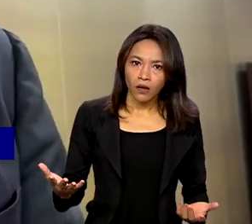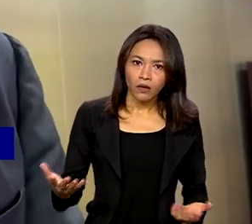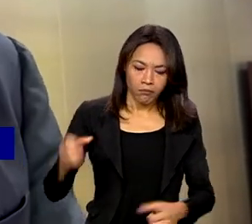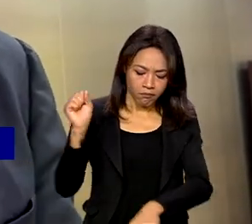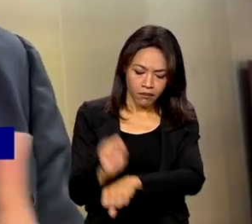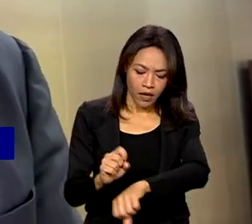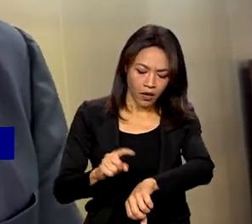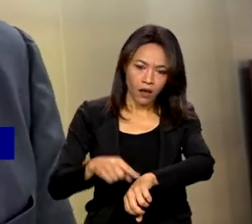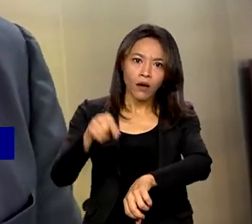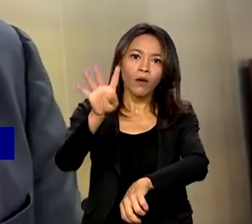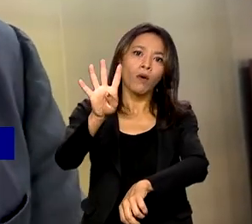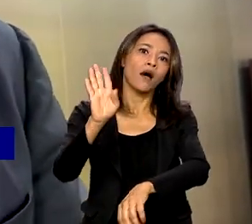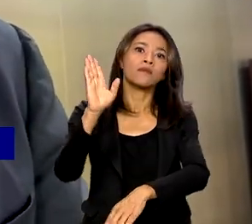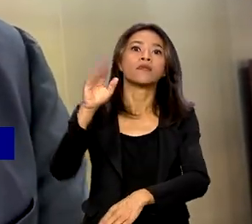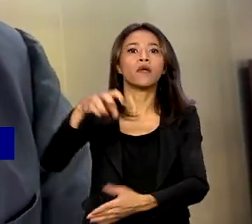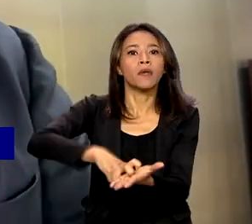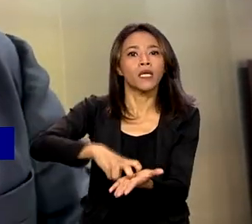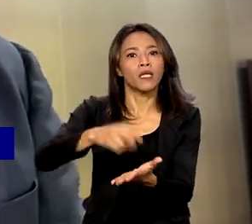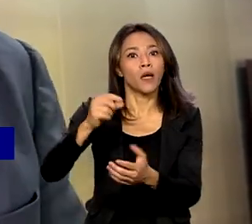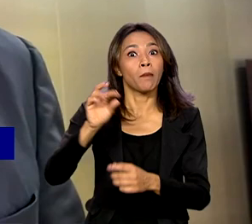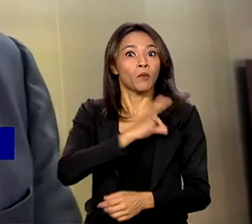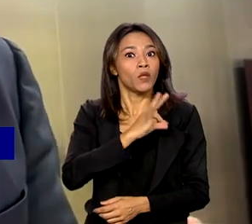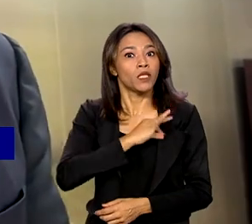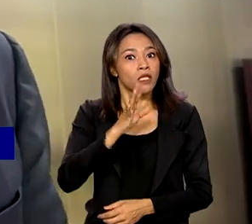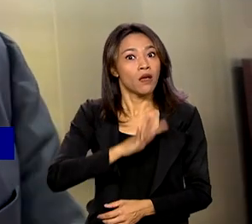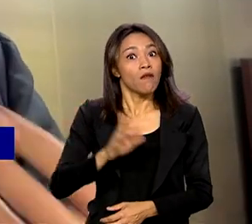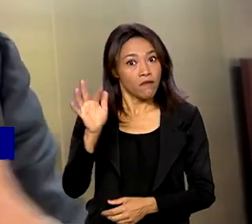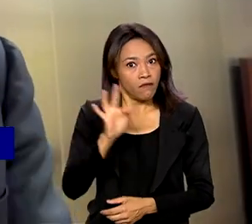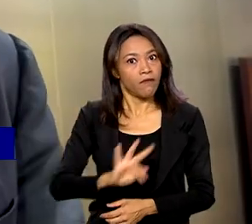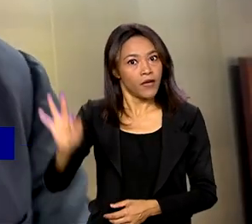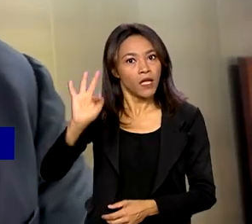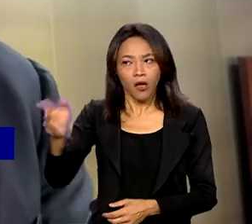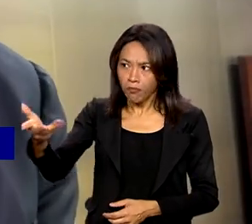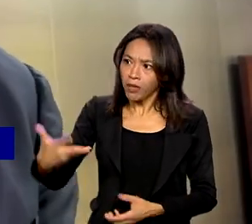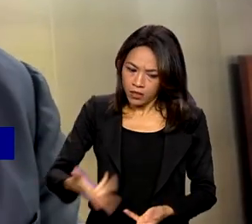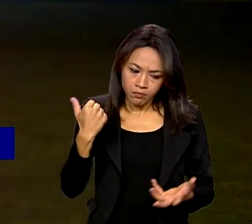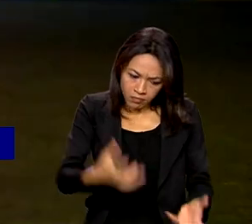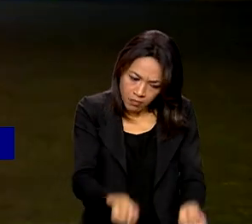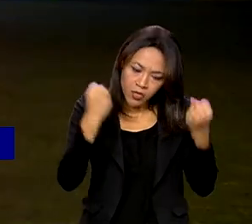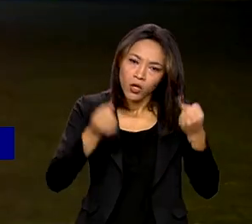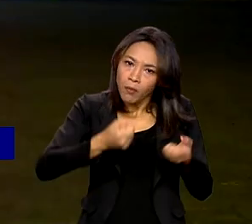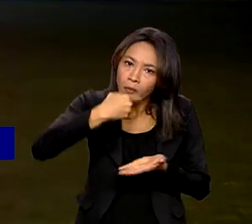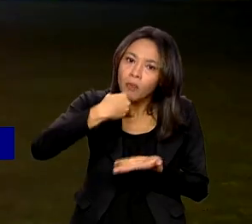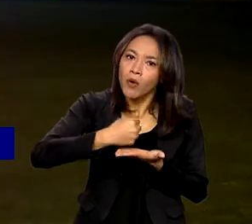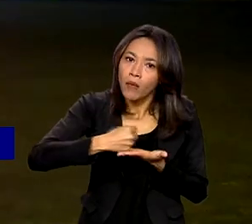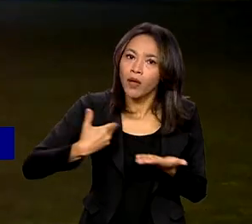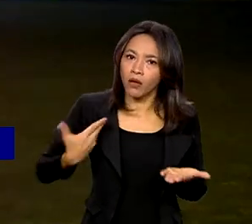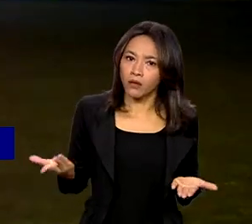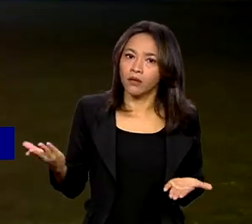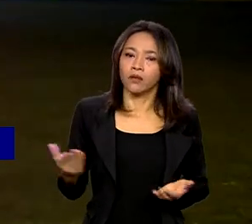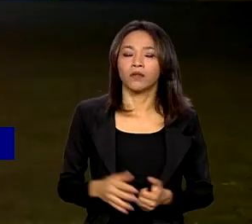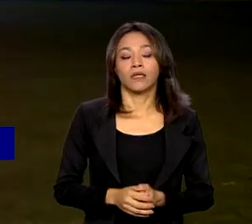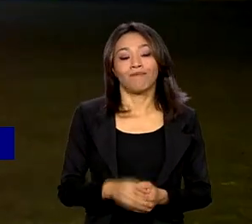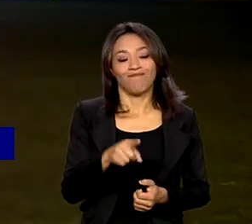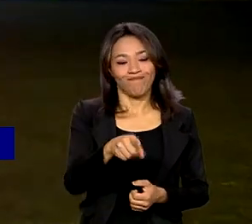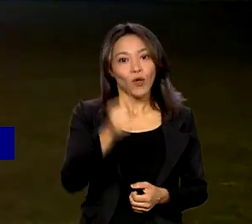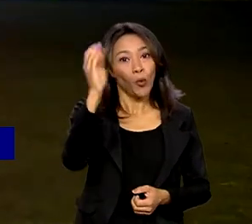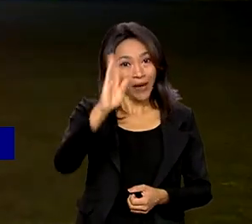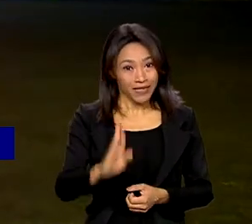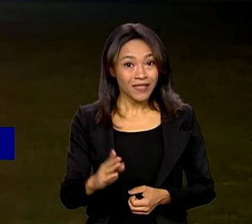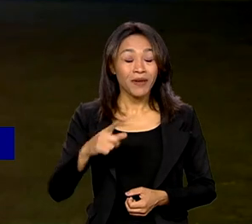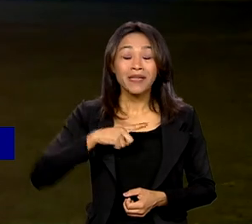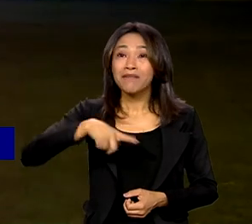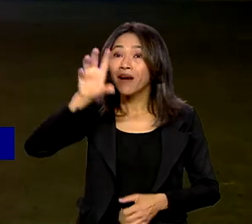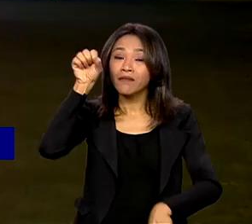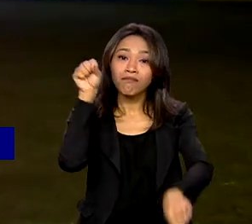4 horas da manhã na Polícia Rodoviária Federal para que eles abrissem para que eu tomasse os meus medicamentos. O Brasil é o país que mais mata